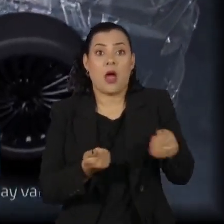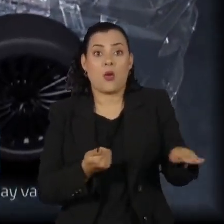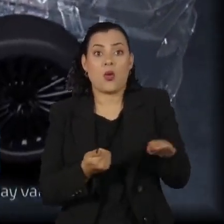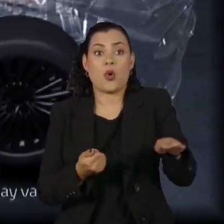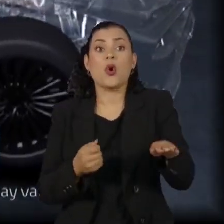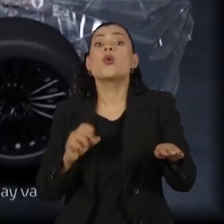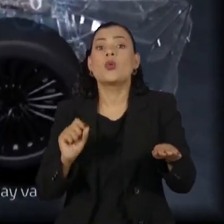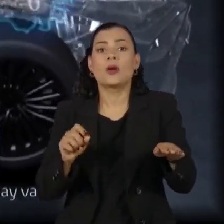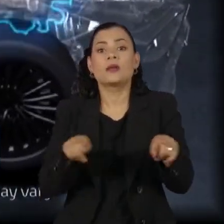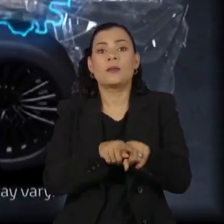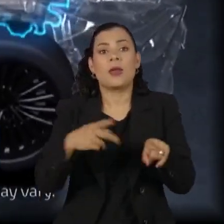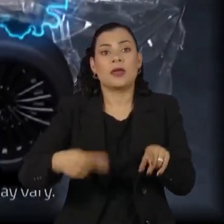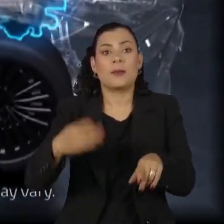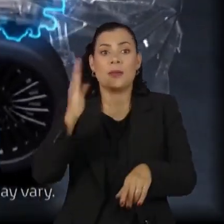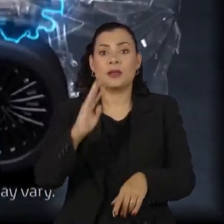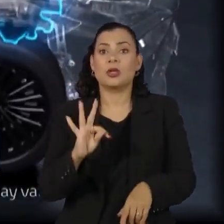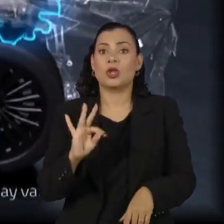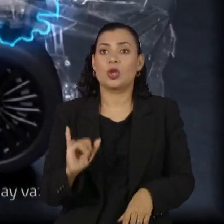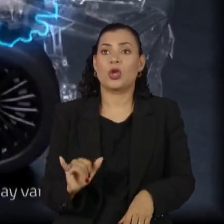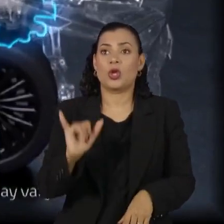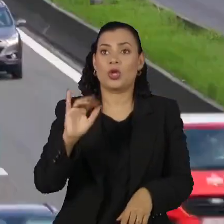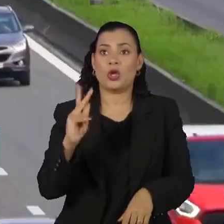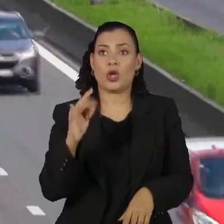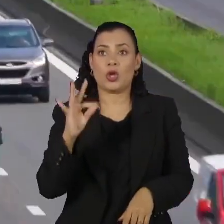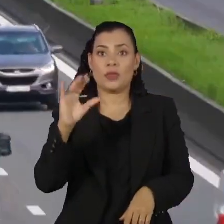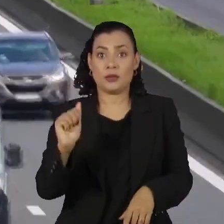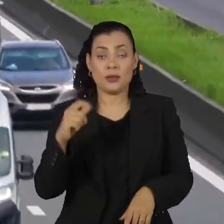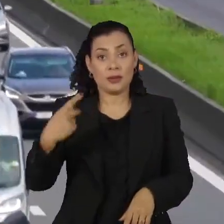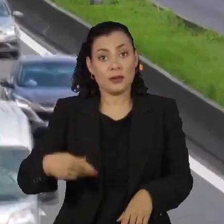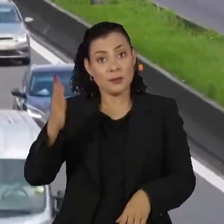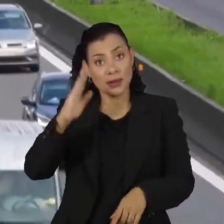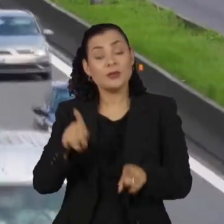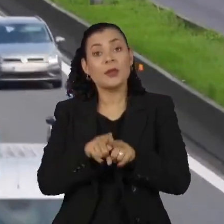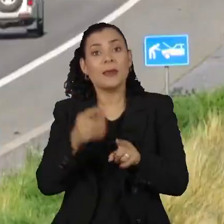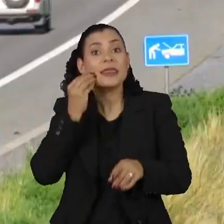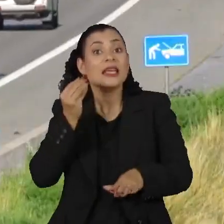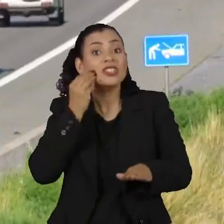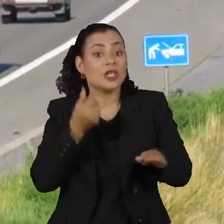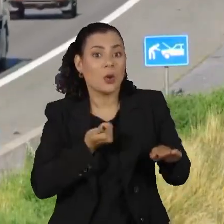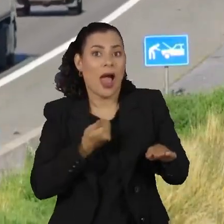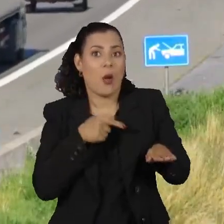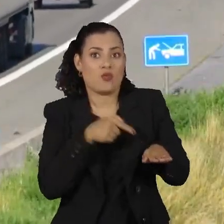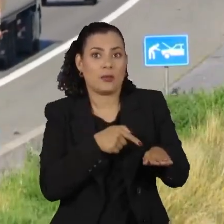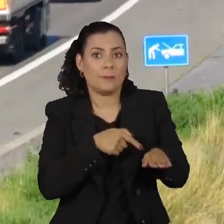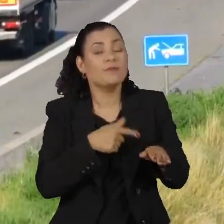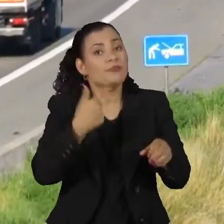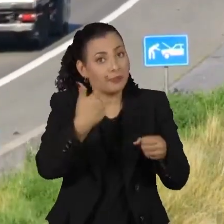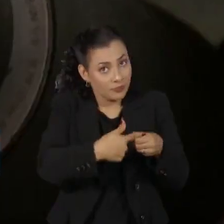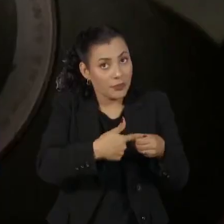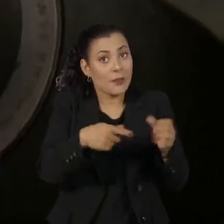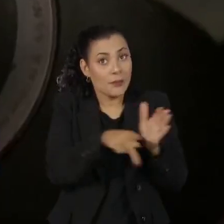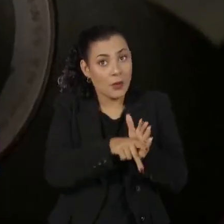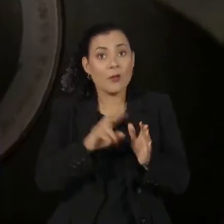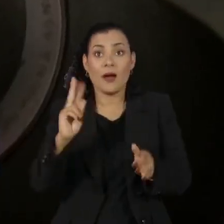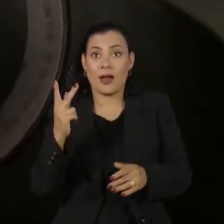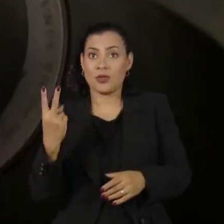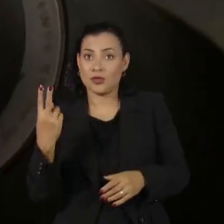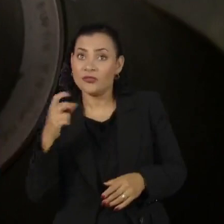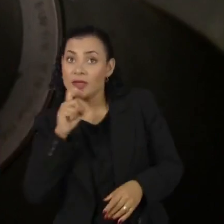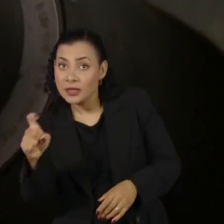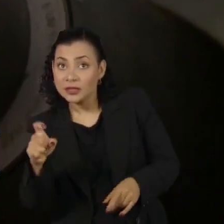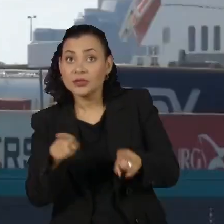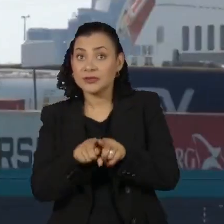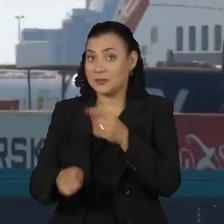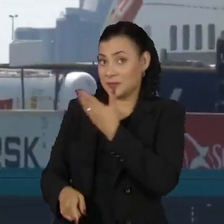está testando no Brasil um carro movido a hidrogênio. Há ainda estudos em andamento para a conversão do etanol para este